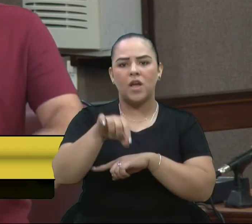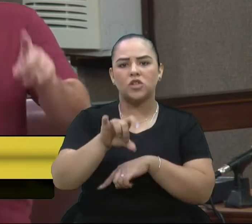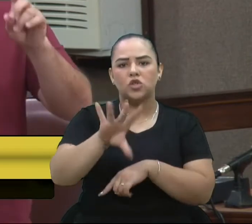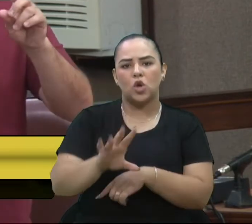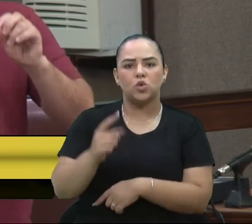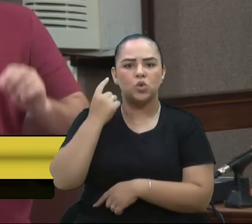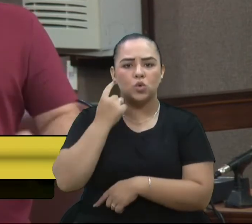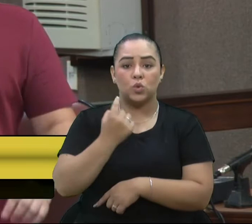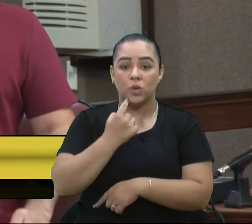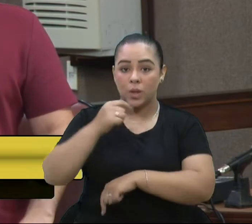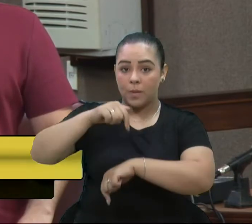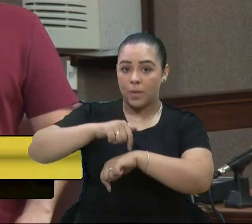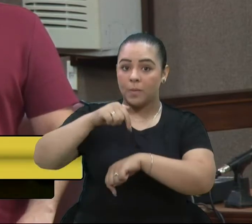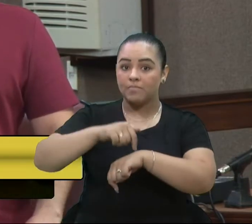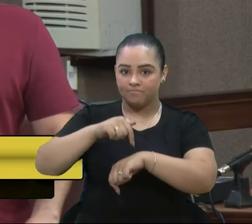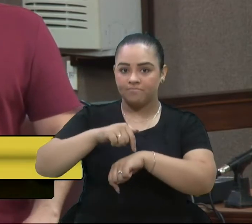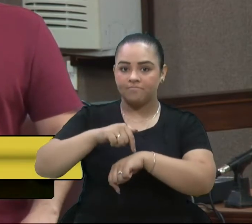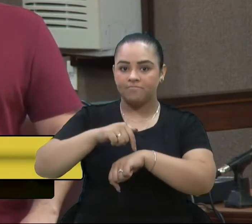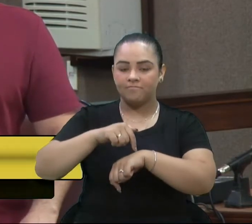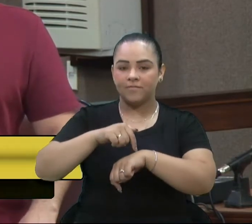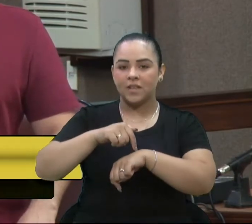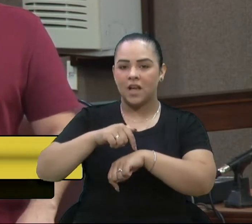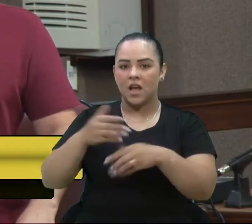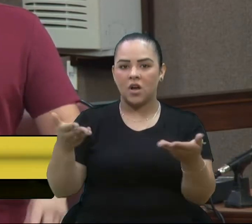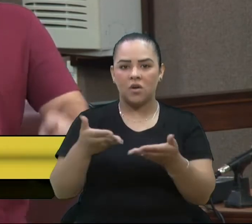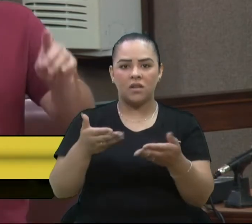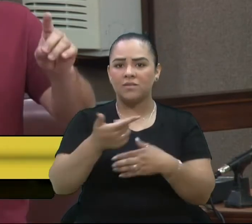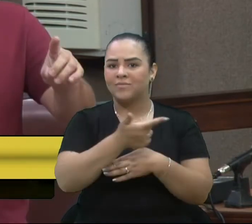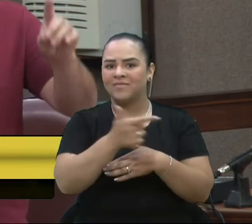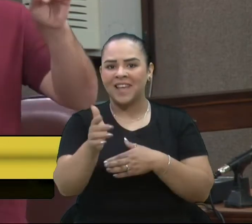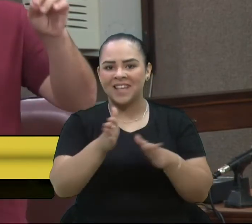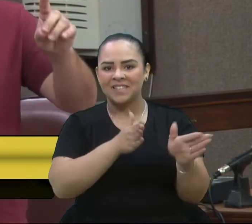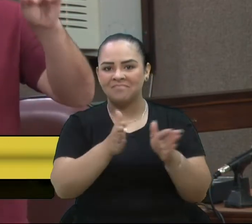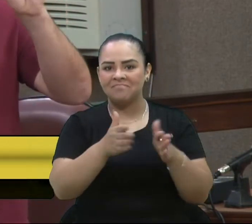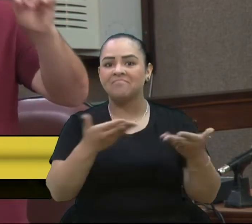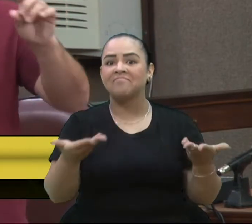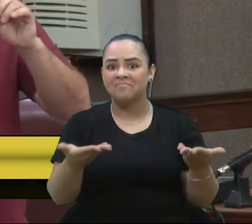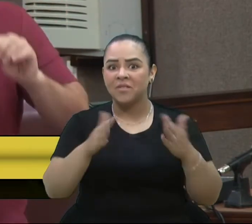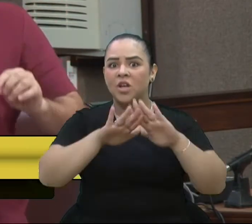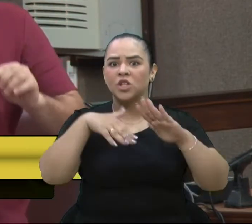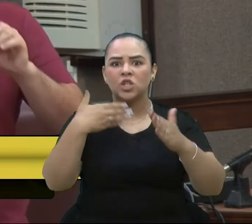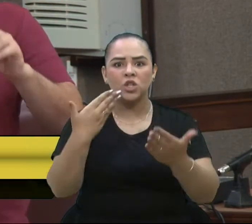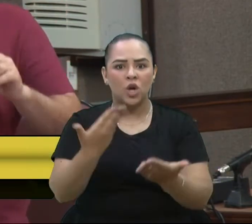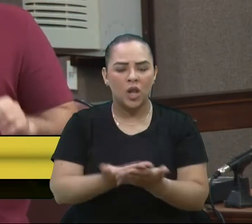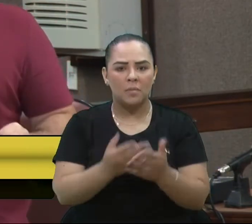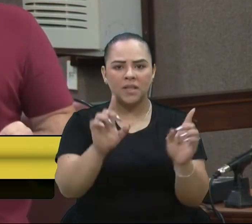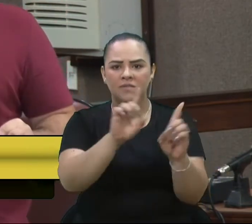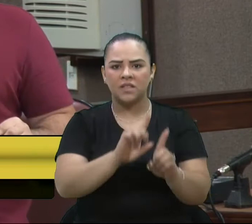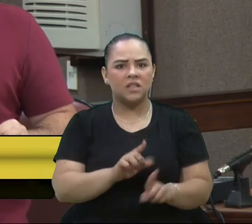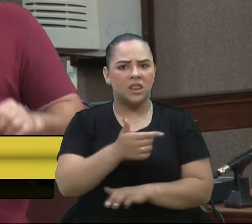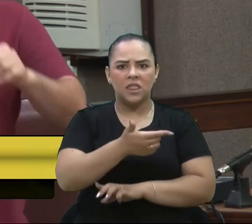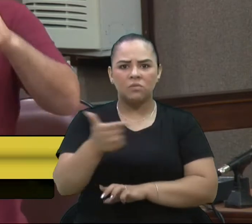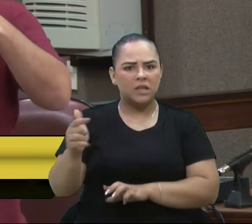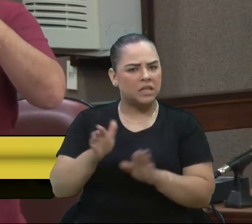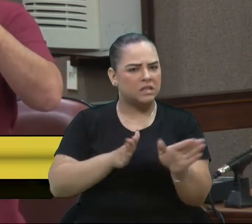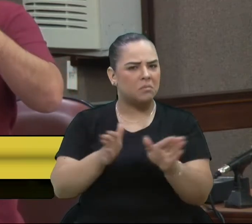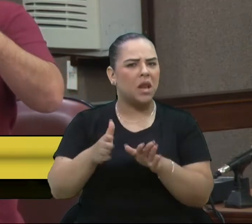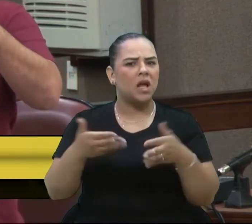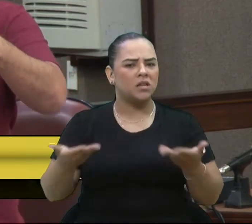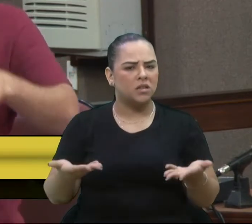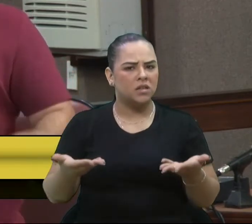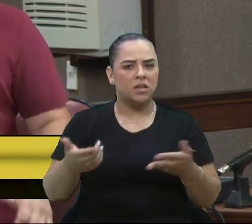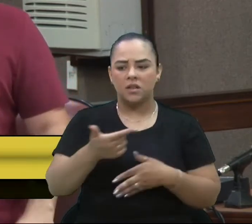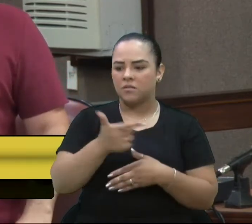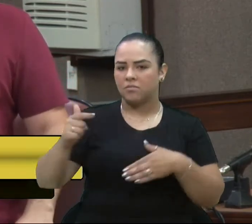Lucas, pasmem, não tem acessibilidade. Uma escola para receber alunos deficientes não tem acessibilidade, não tem